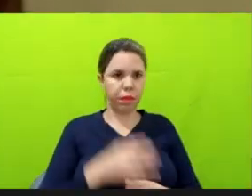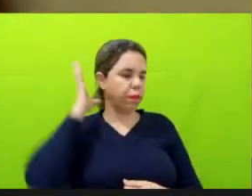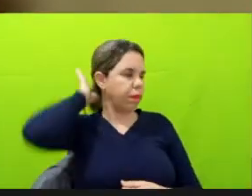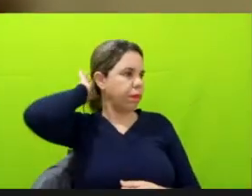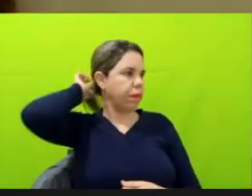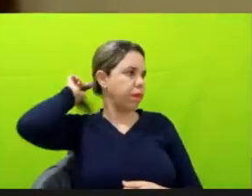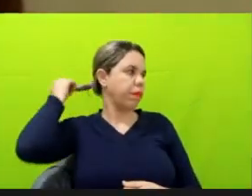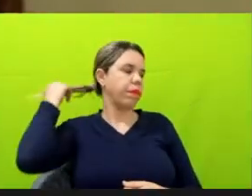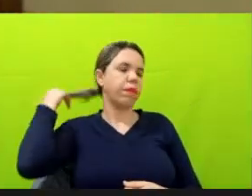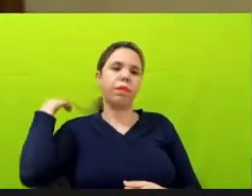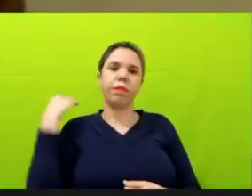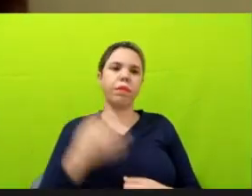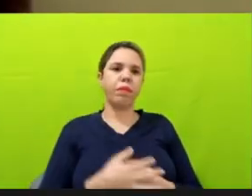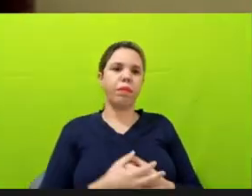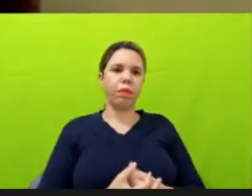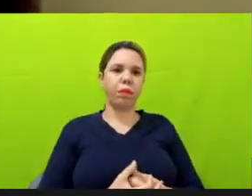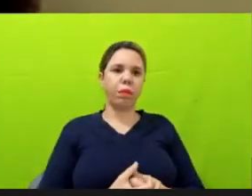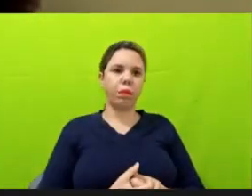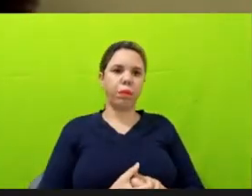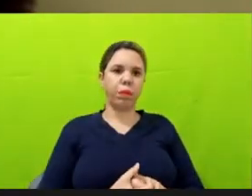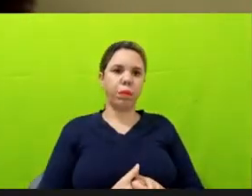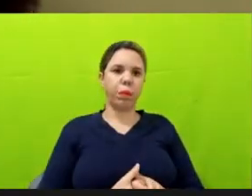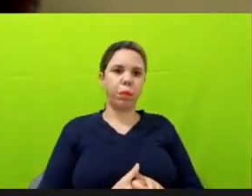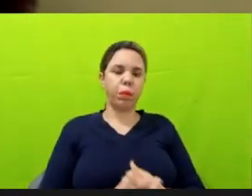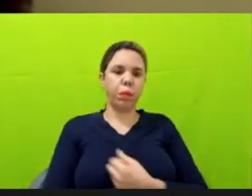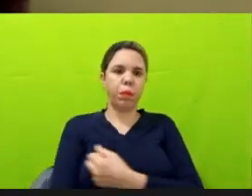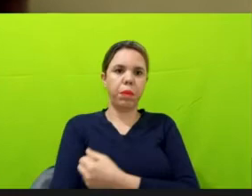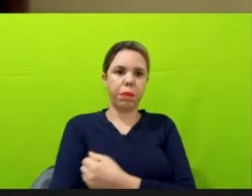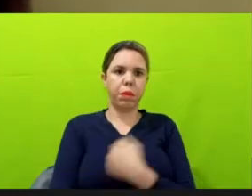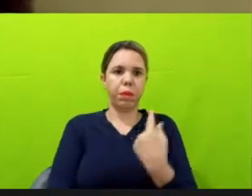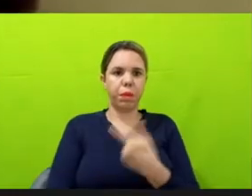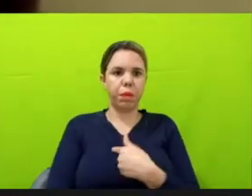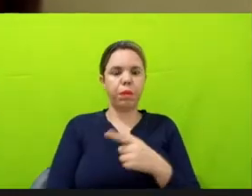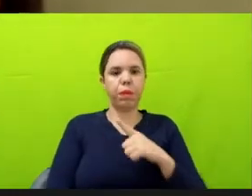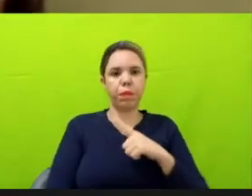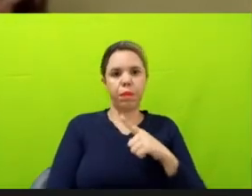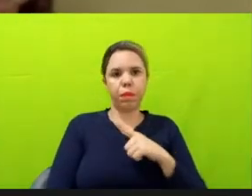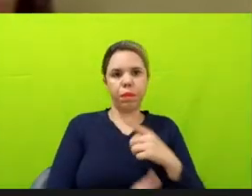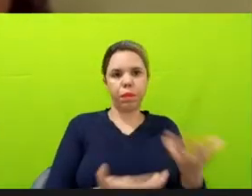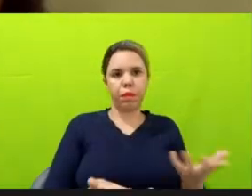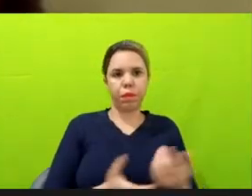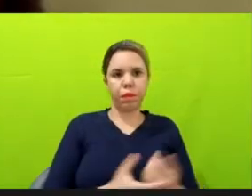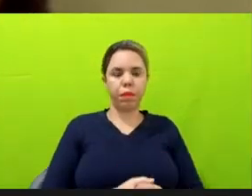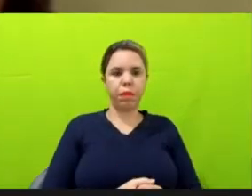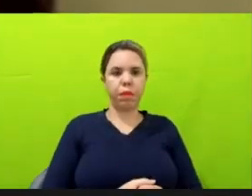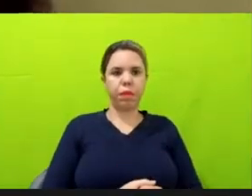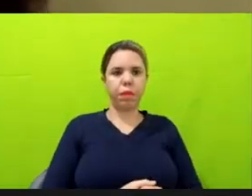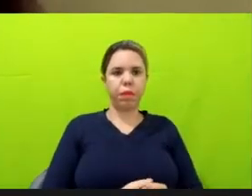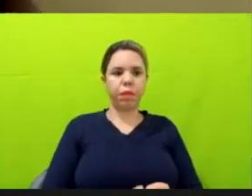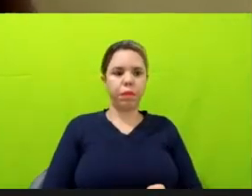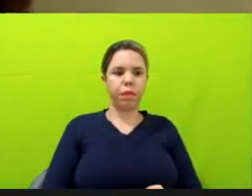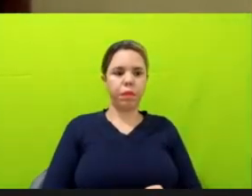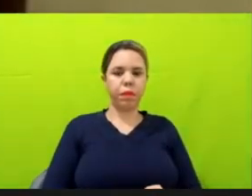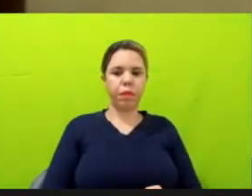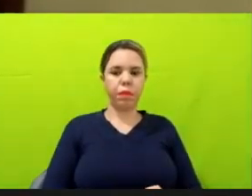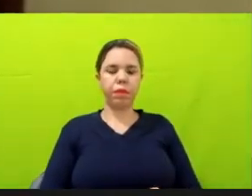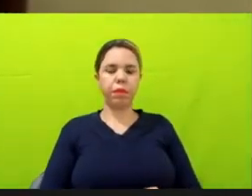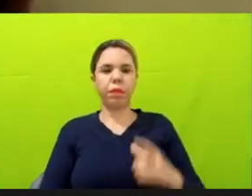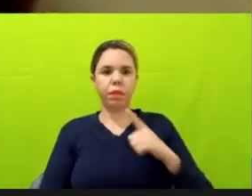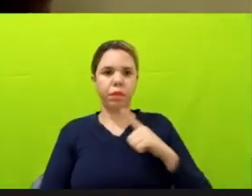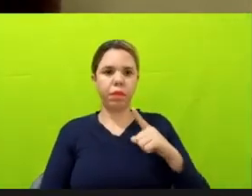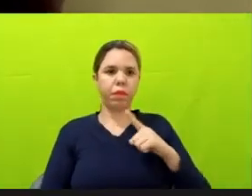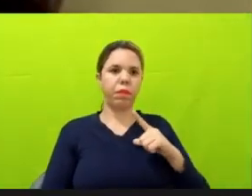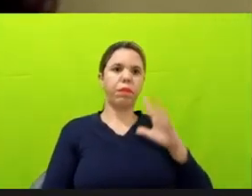né? Então, o que a gente teve de resultado,